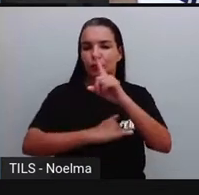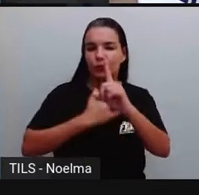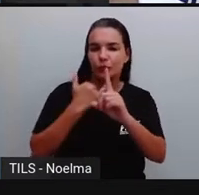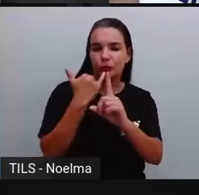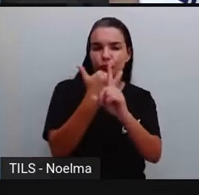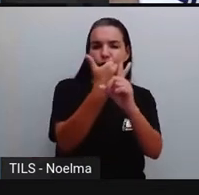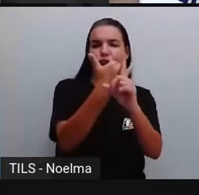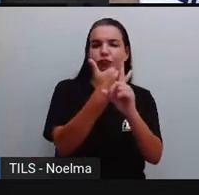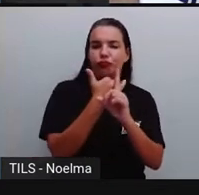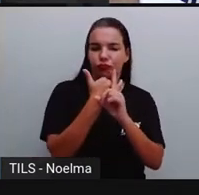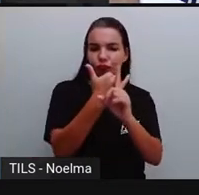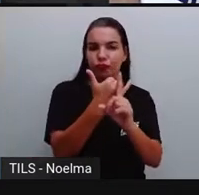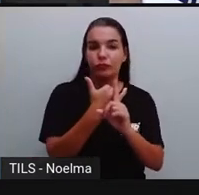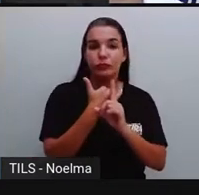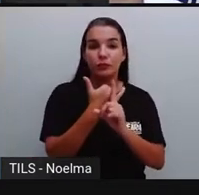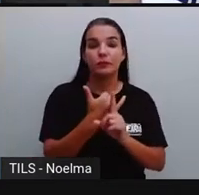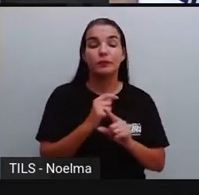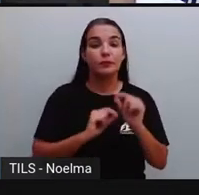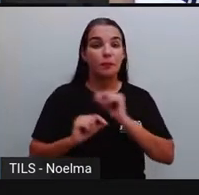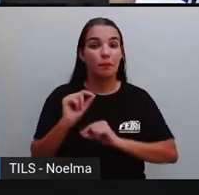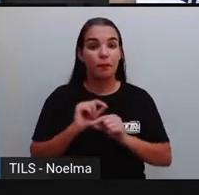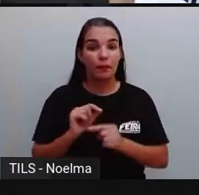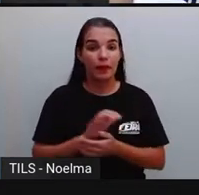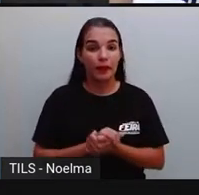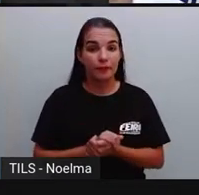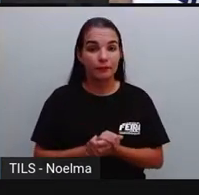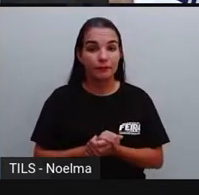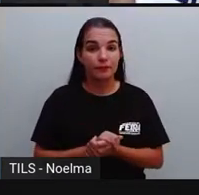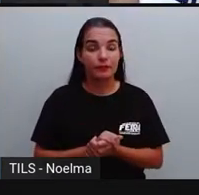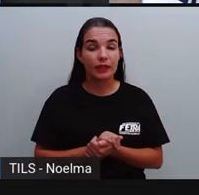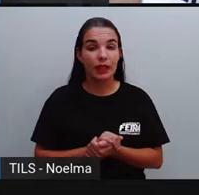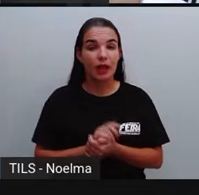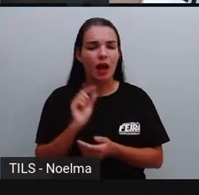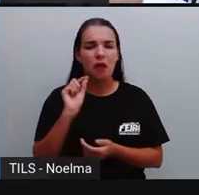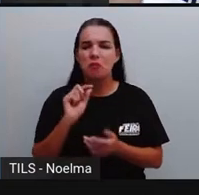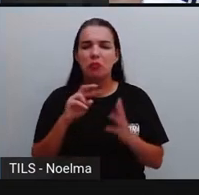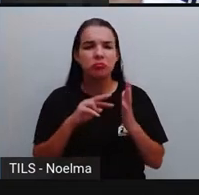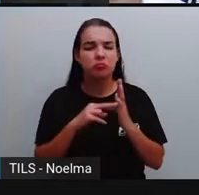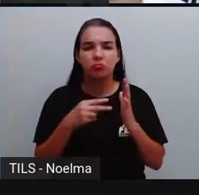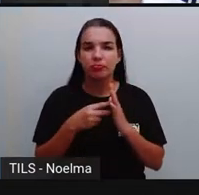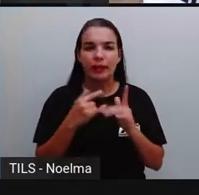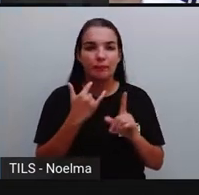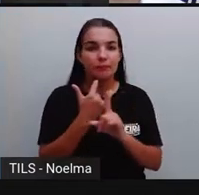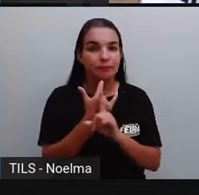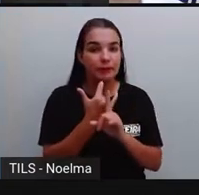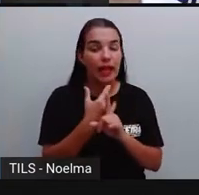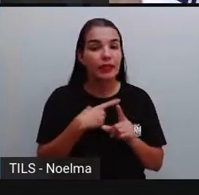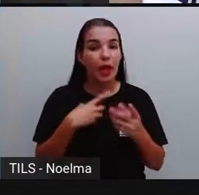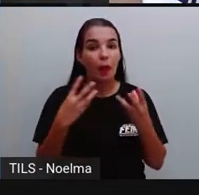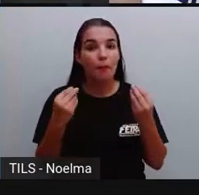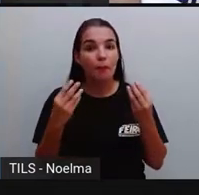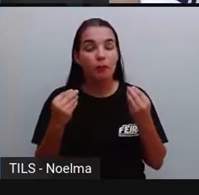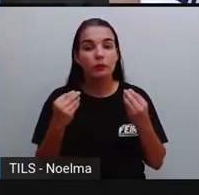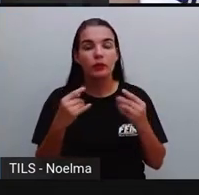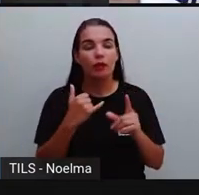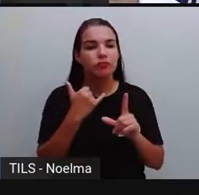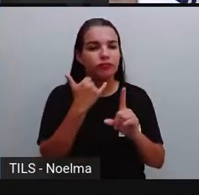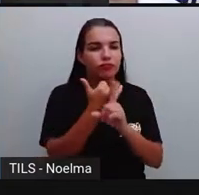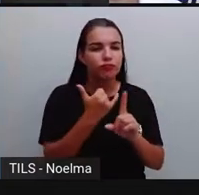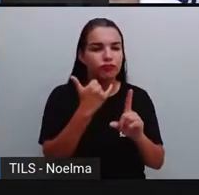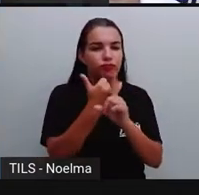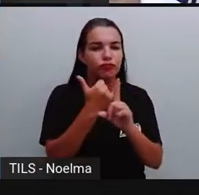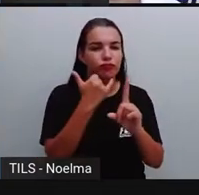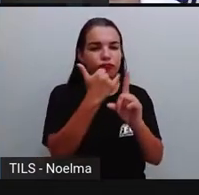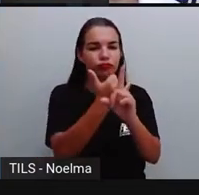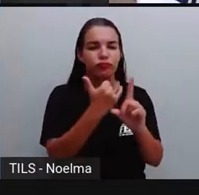sobre o que é o bullying. Ele deu vários exemplos ali, né? Nós vimos que